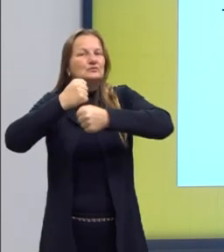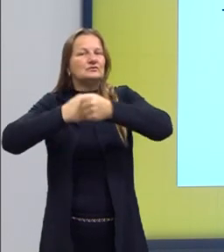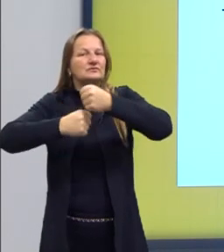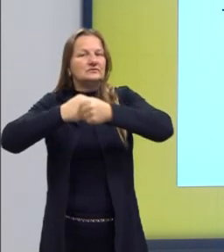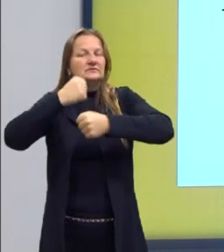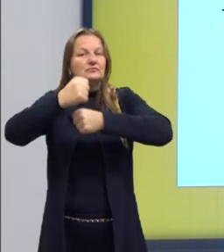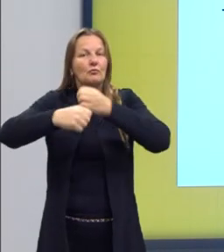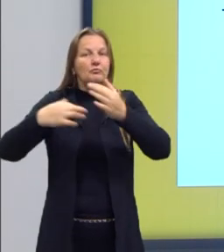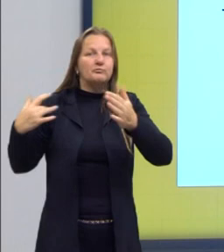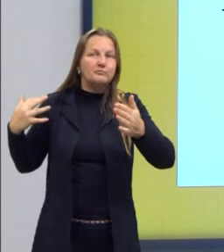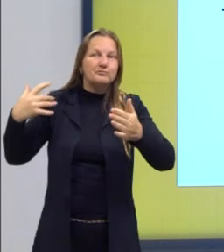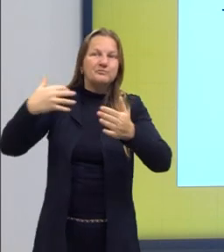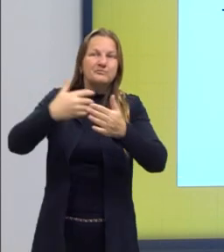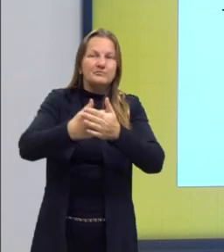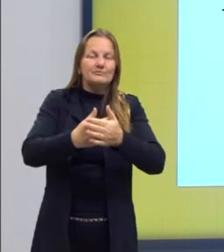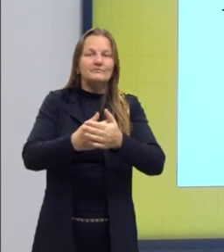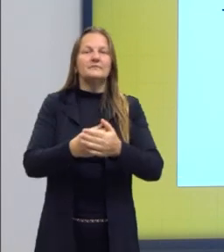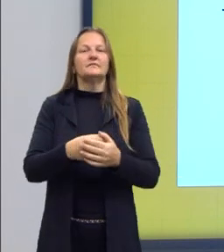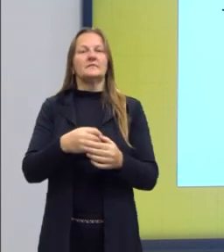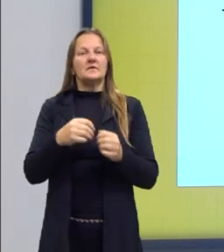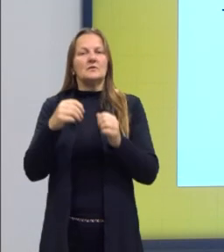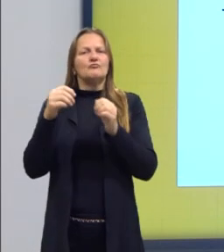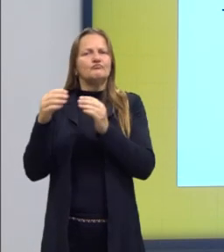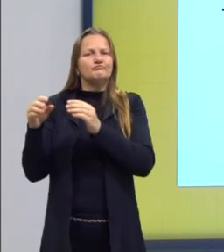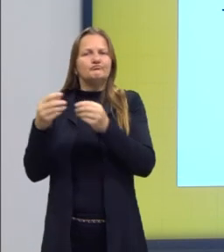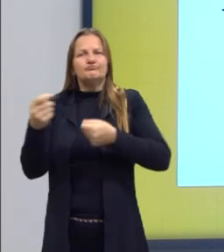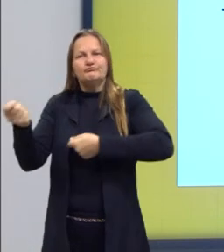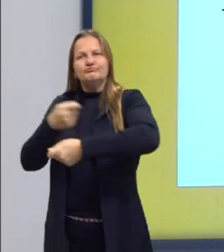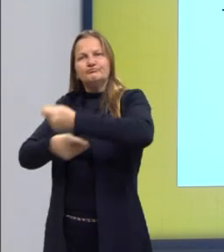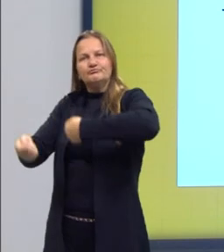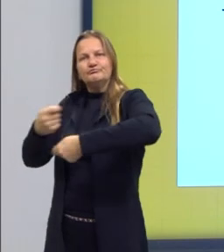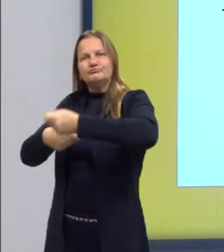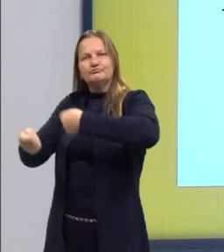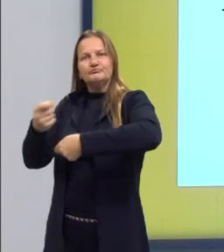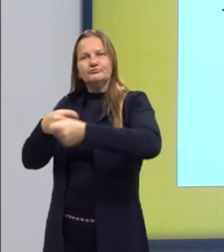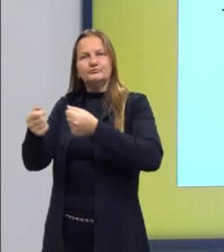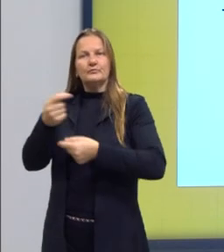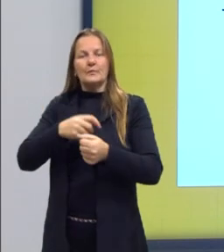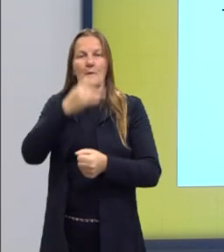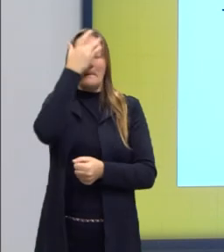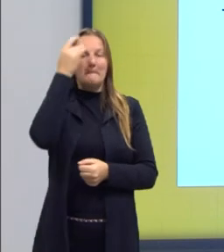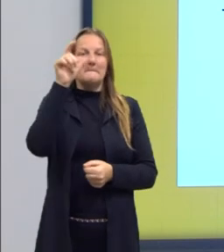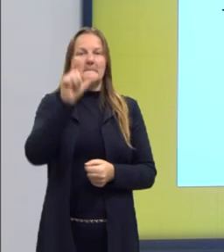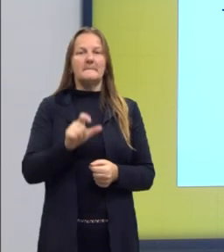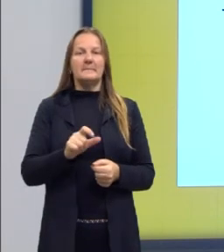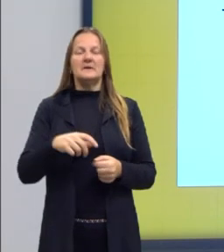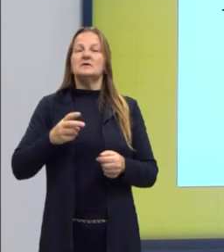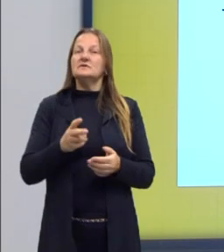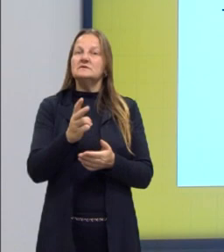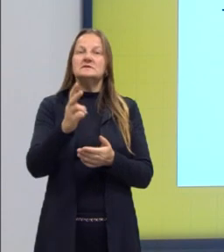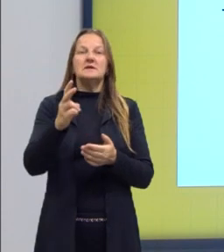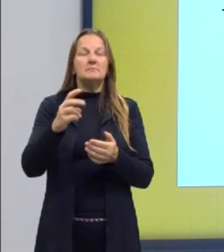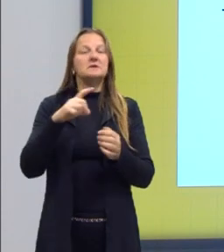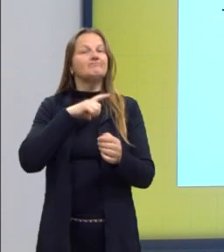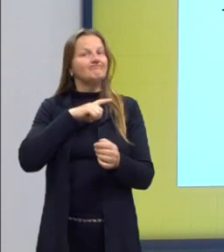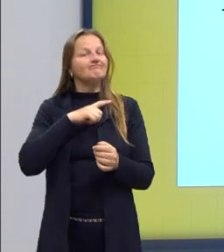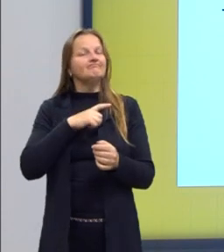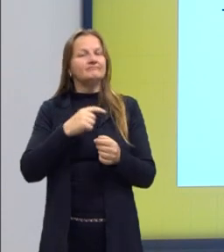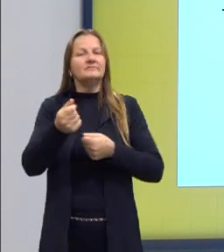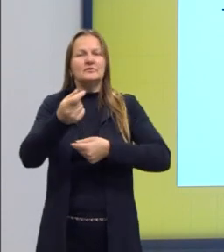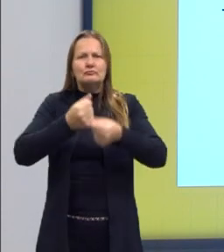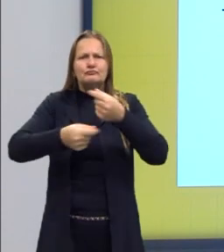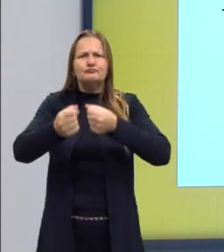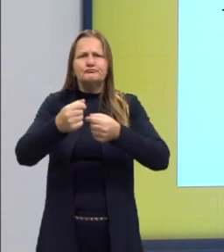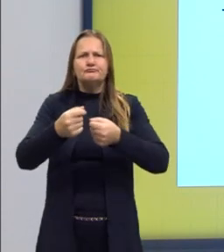escravizados para o Brasil. Esse tráfico, então, ele sempre sofreu essa resistência. E ele